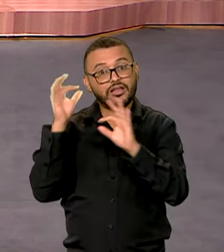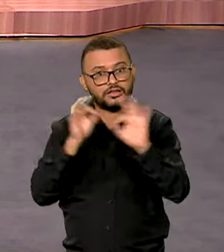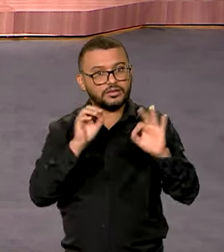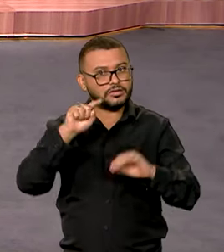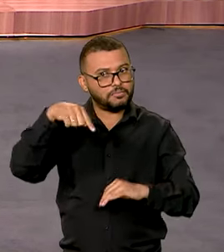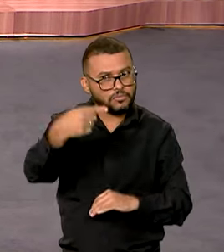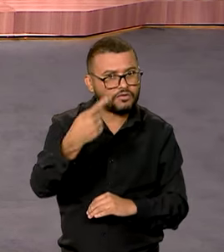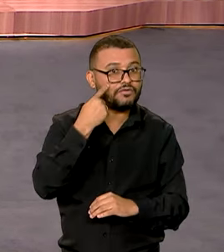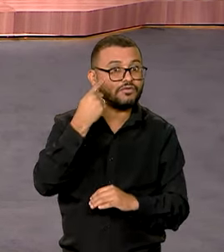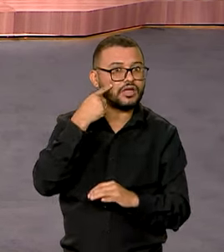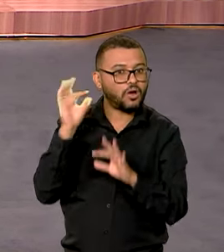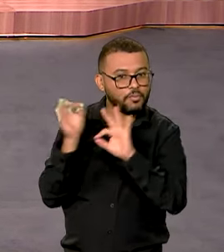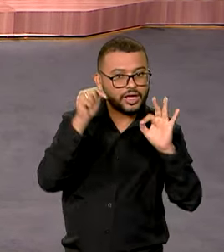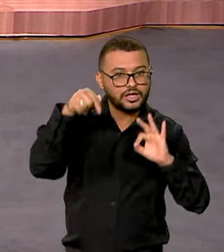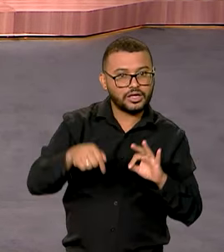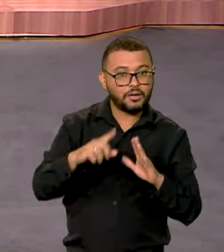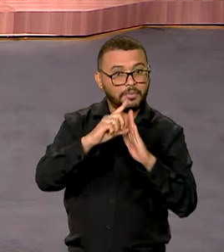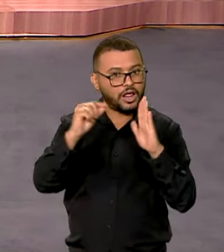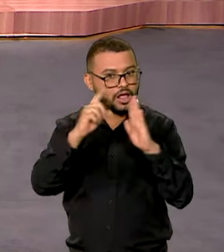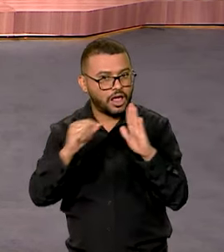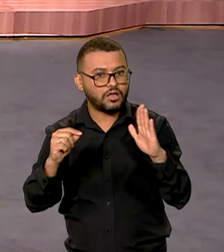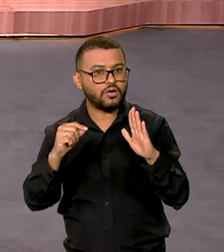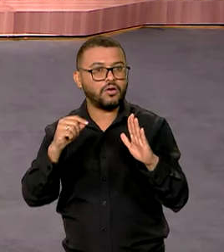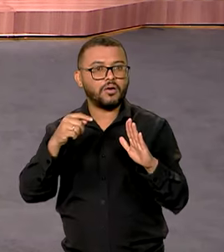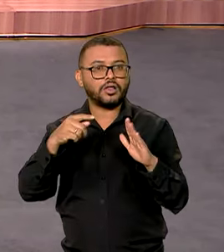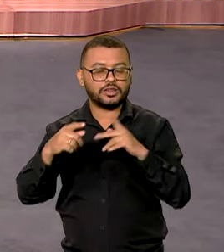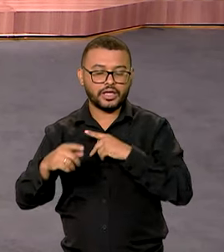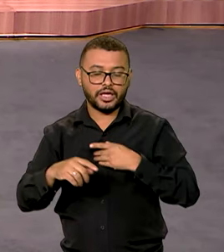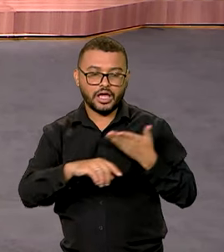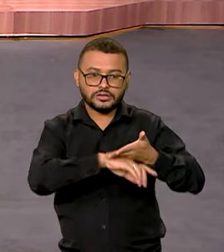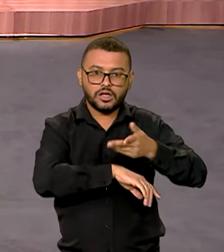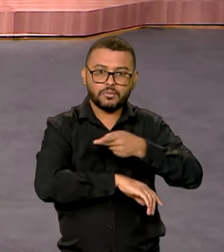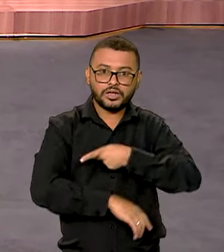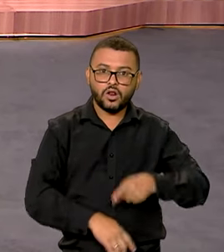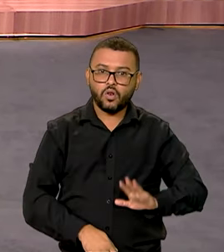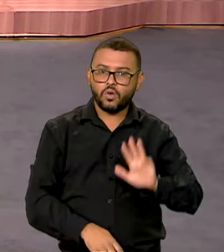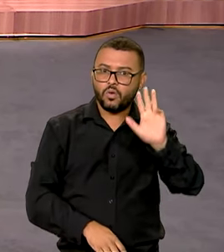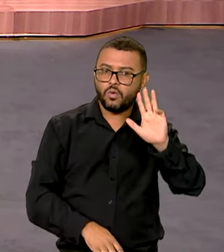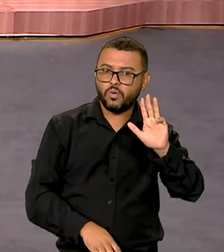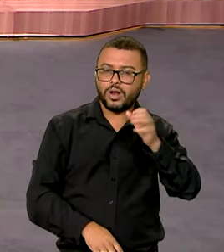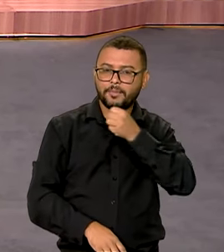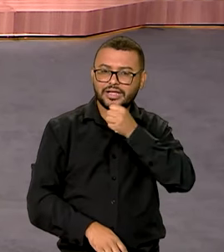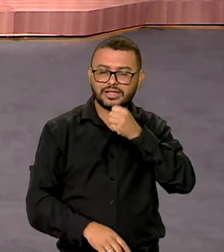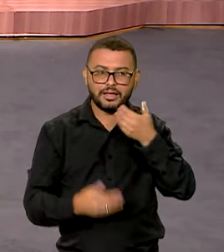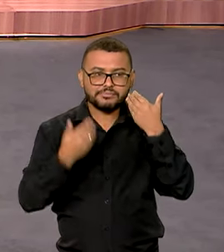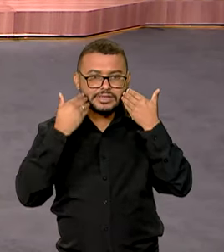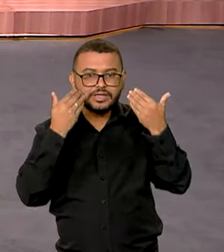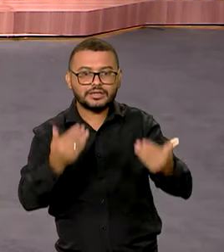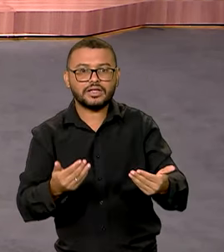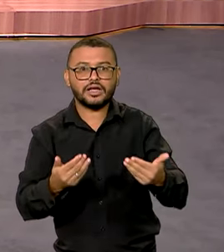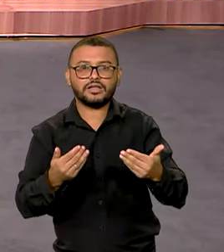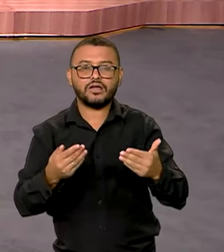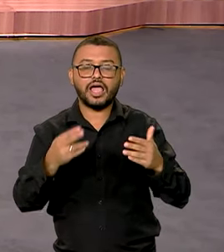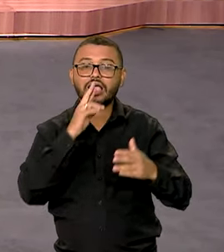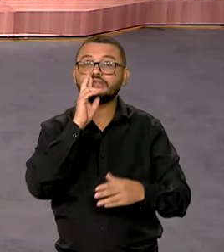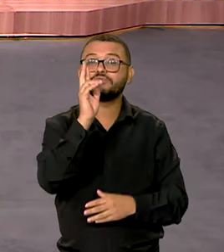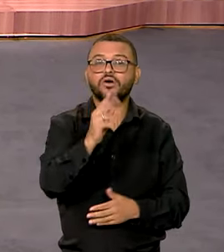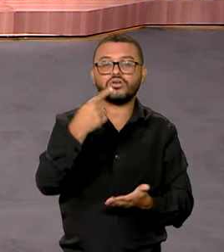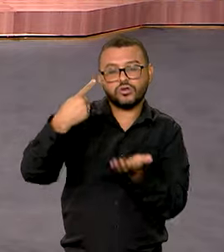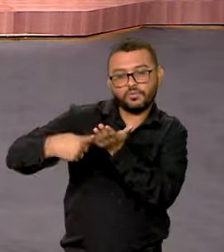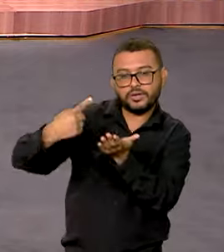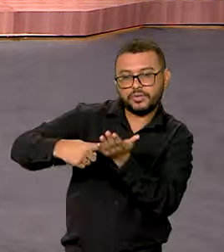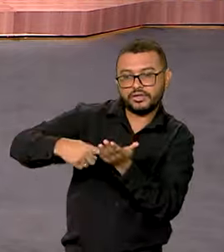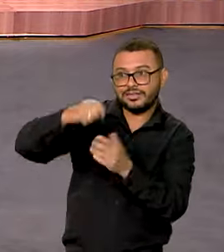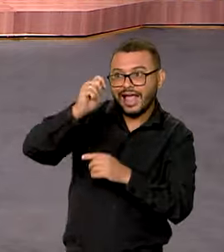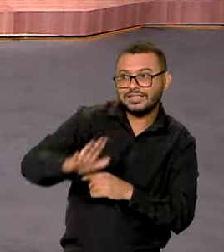a pouco, você acompanha direto do Palácio do Planalto a participação do presidente Lula na apresentação dos resultados do